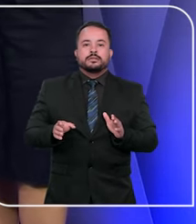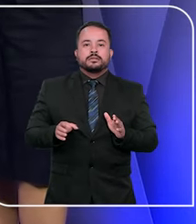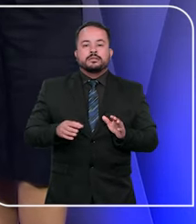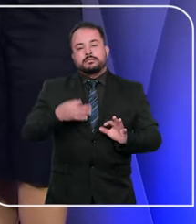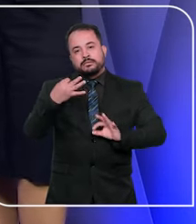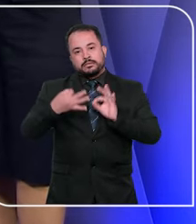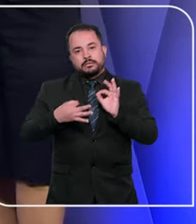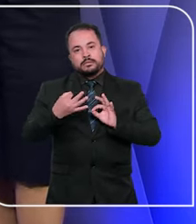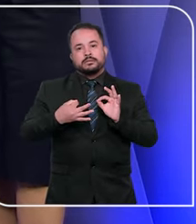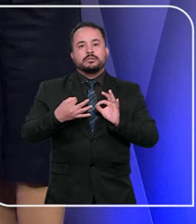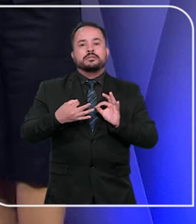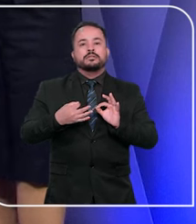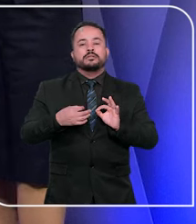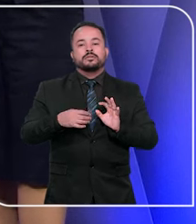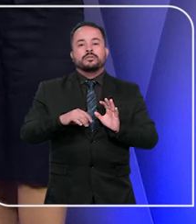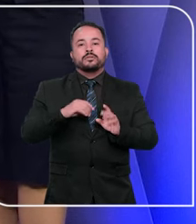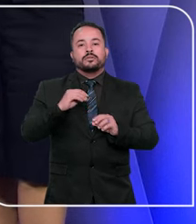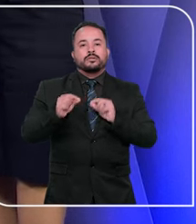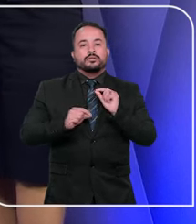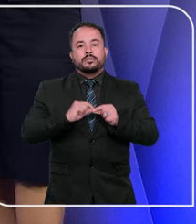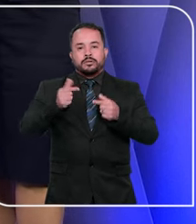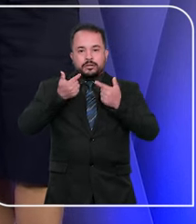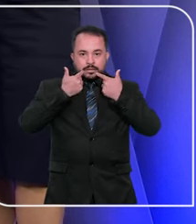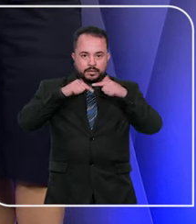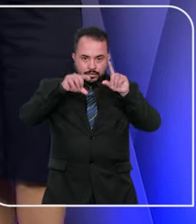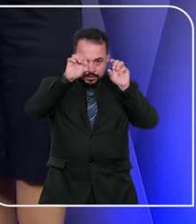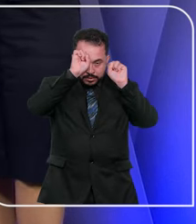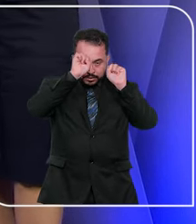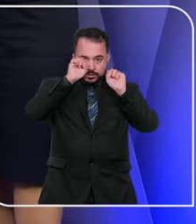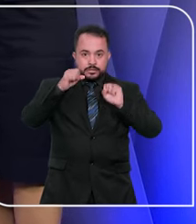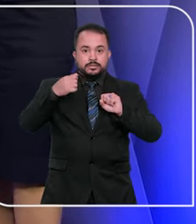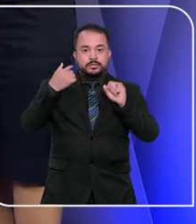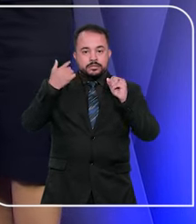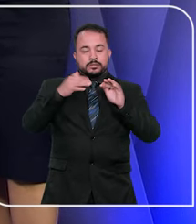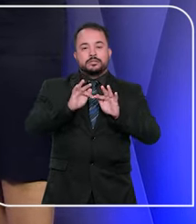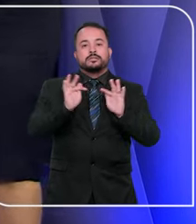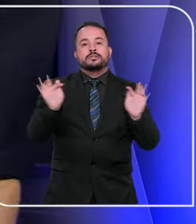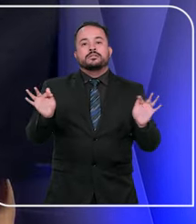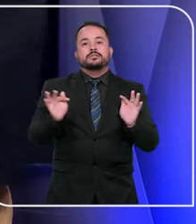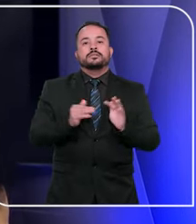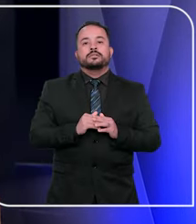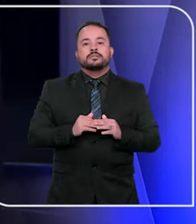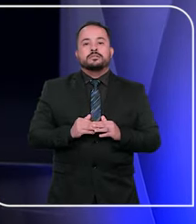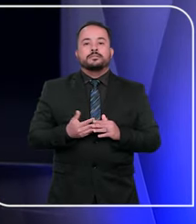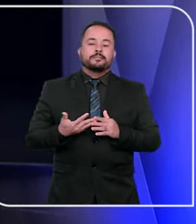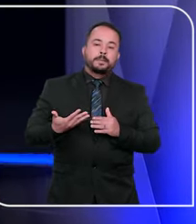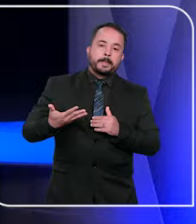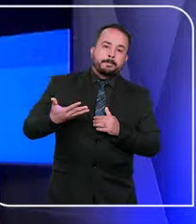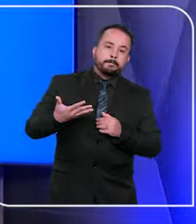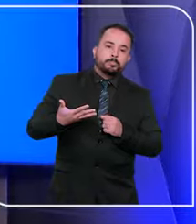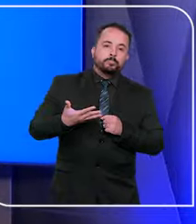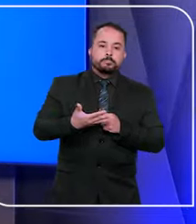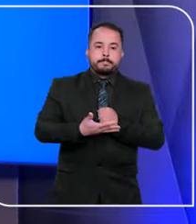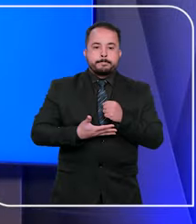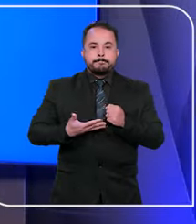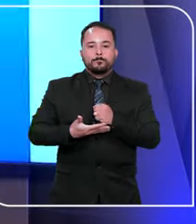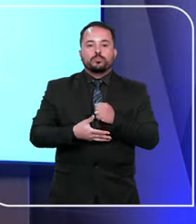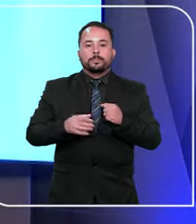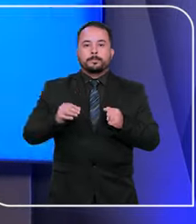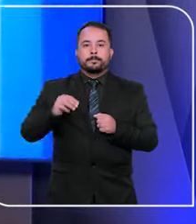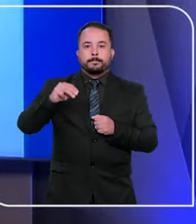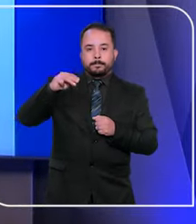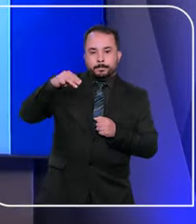termo jurídico para a gente entender melhor com uma linguagem simples. E o escolhido da vez é o conceito de